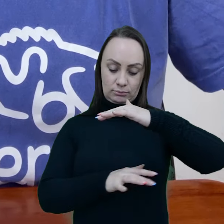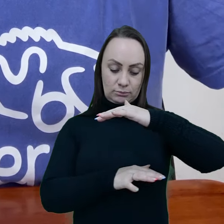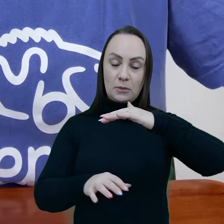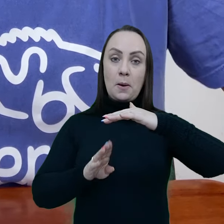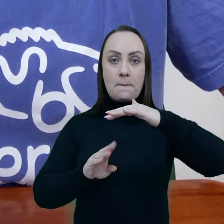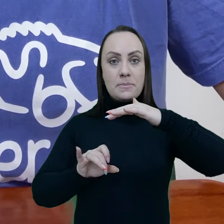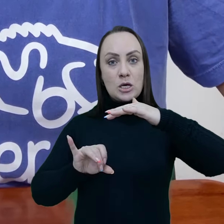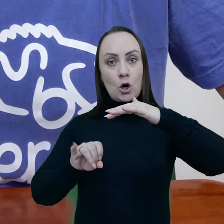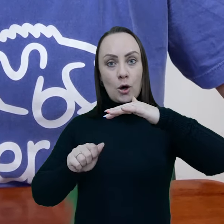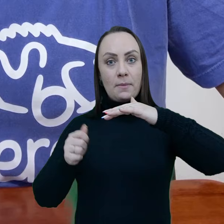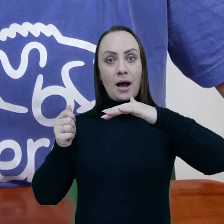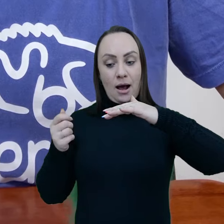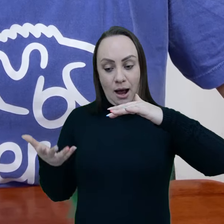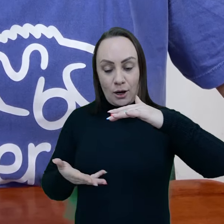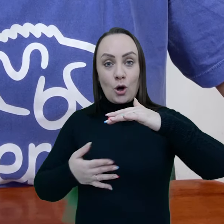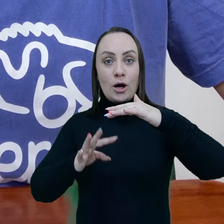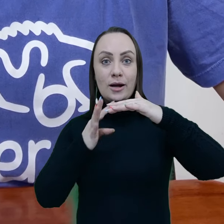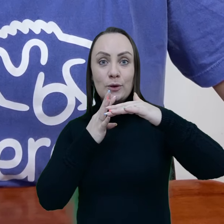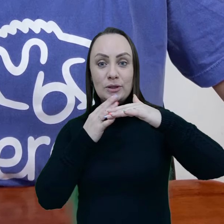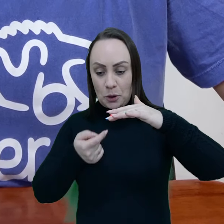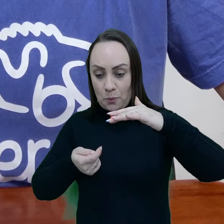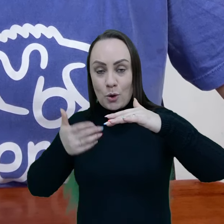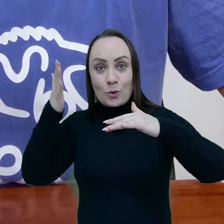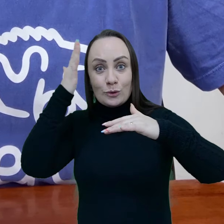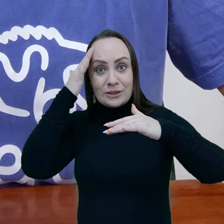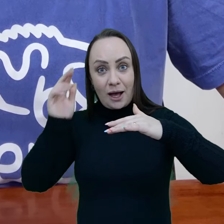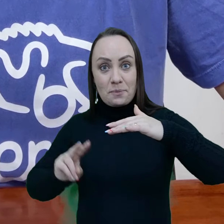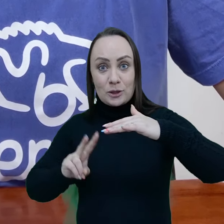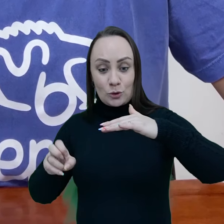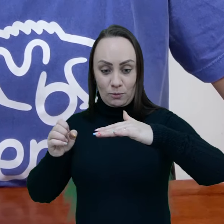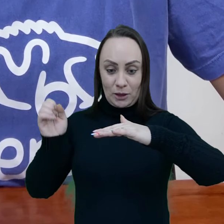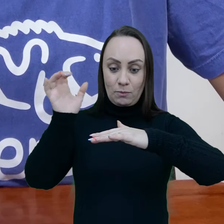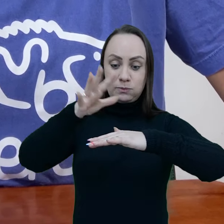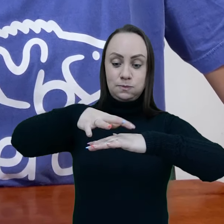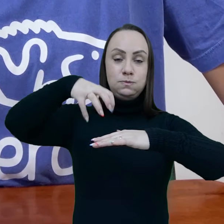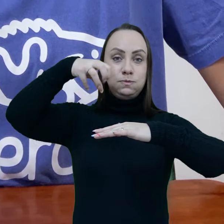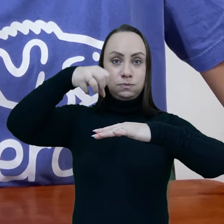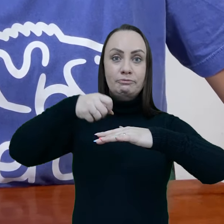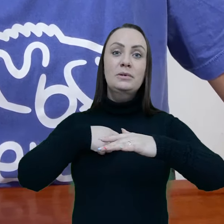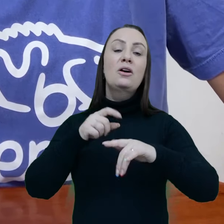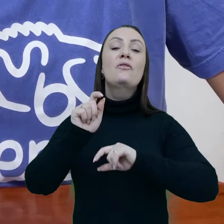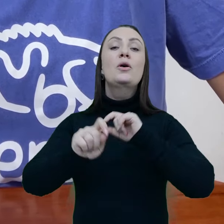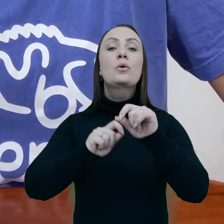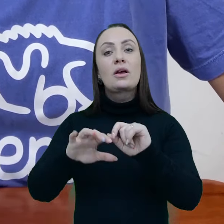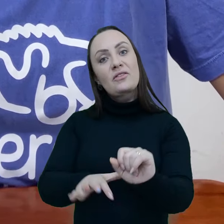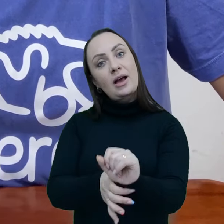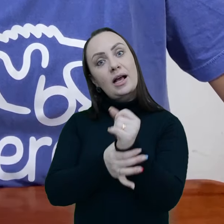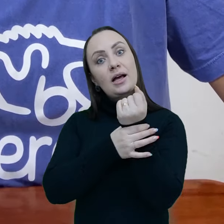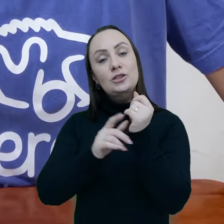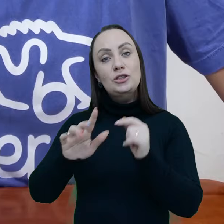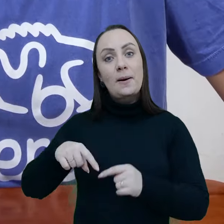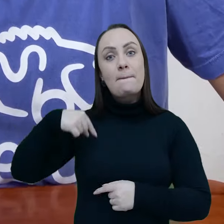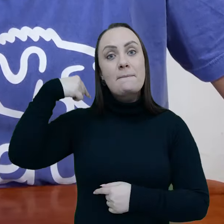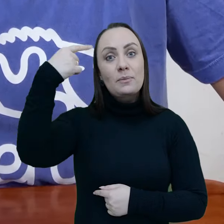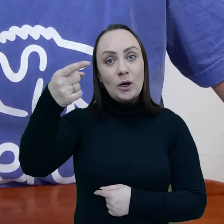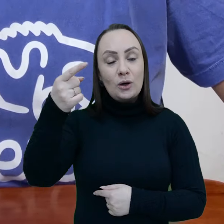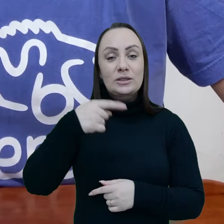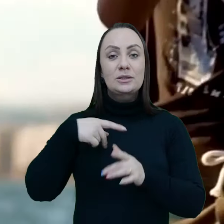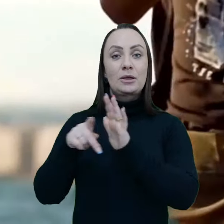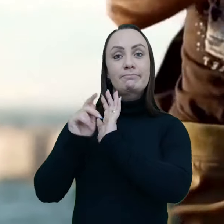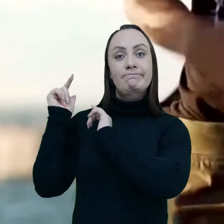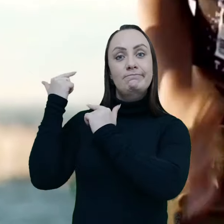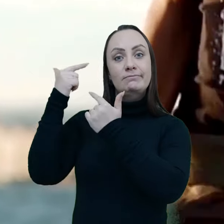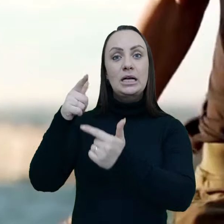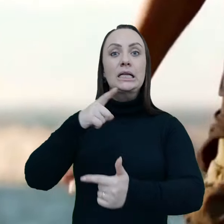pesca sustentável, em cima de um bioma que a gente conheceu agora e que a gente pouco sabe sobre ele e a sua dinâmica, é, acima de tudo,